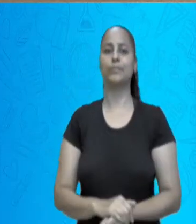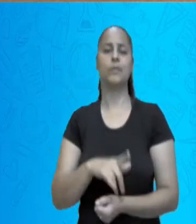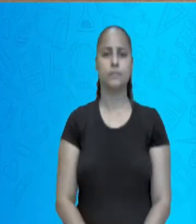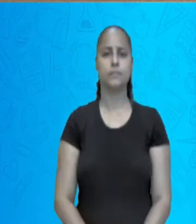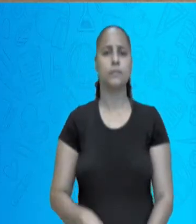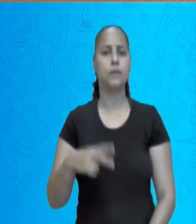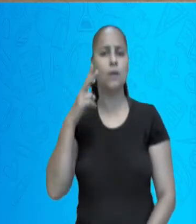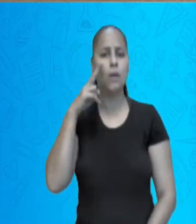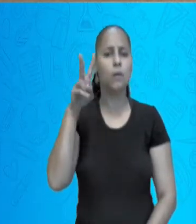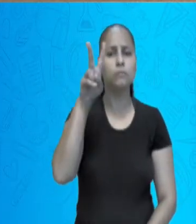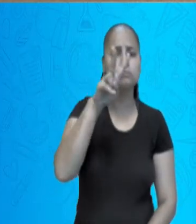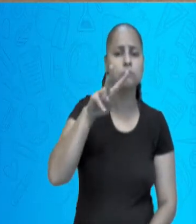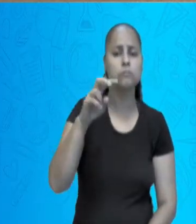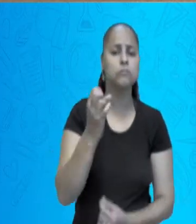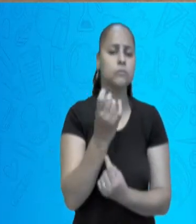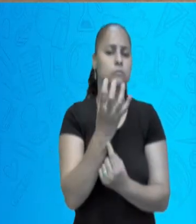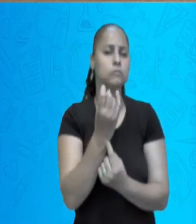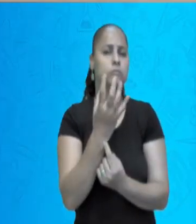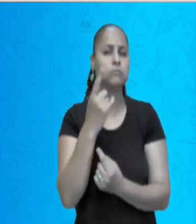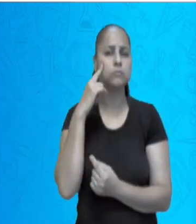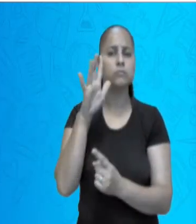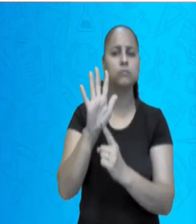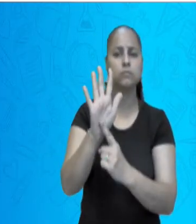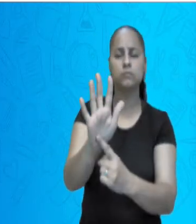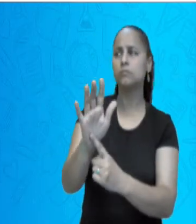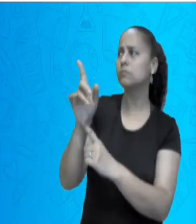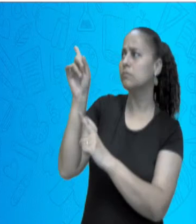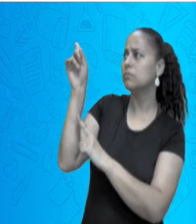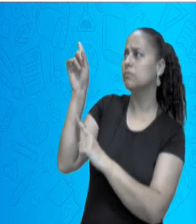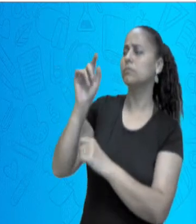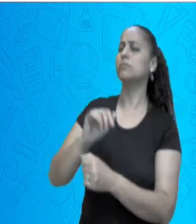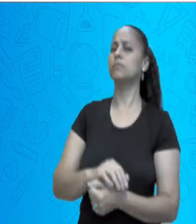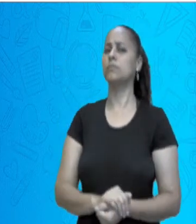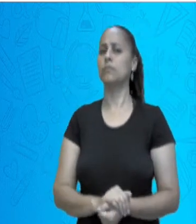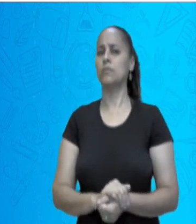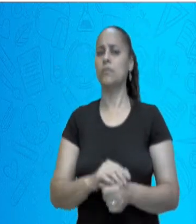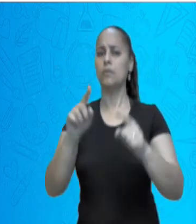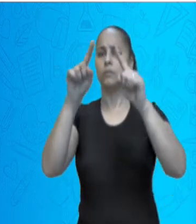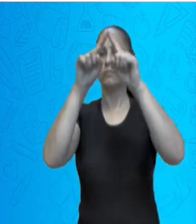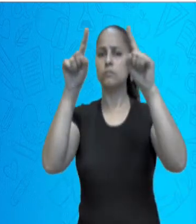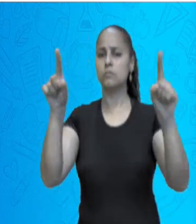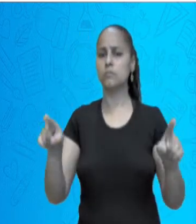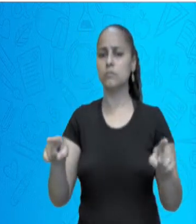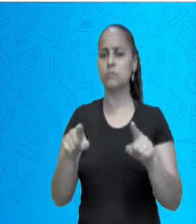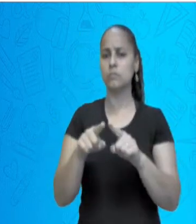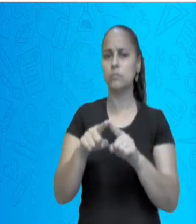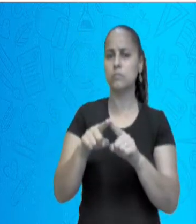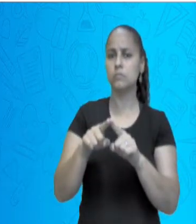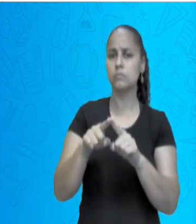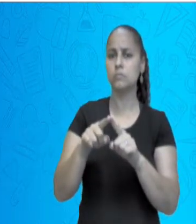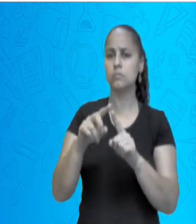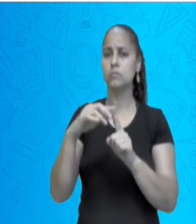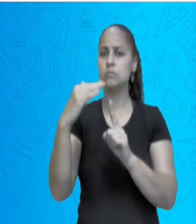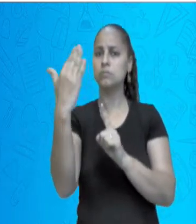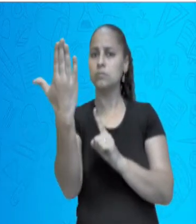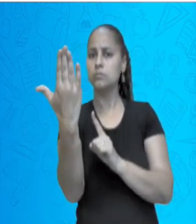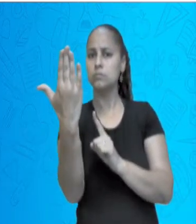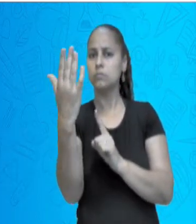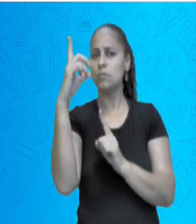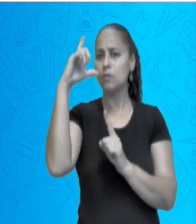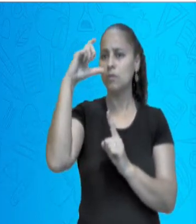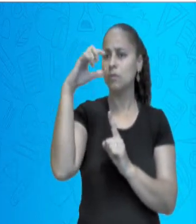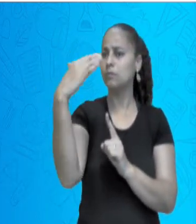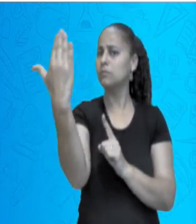exemplificar? Observe a vela nesse esquema. Olha só. Essa aqui, podemos dizer que é a câmera